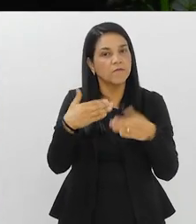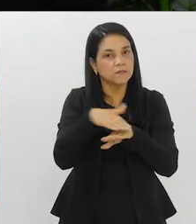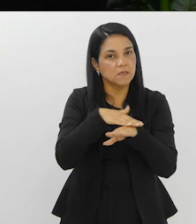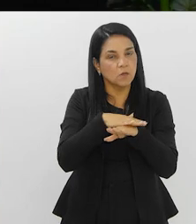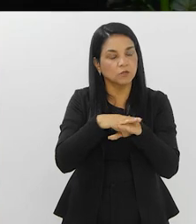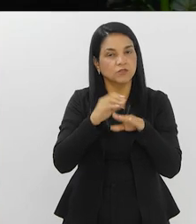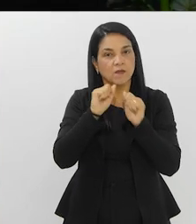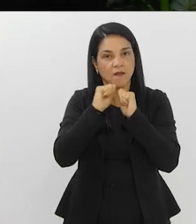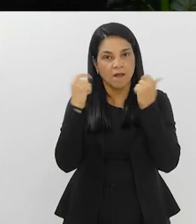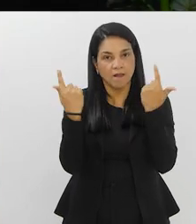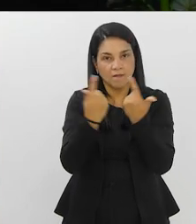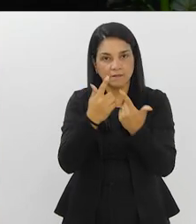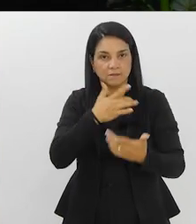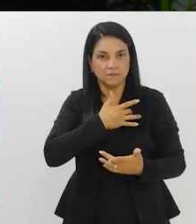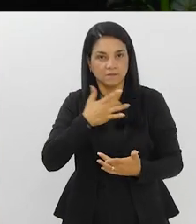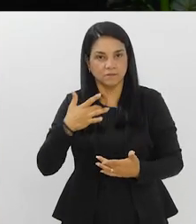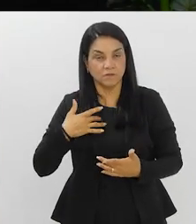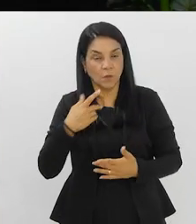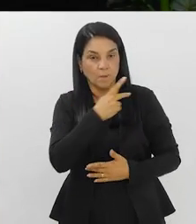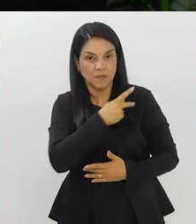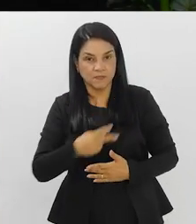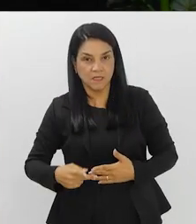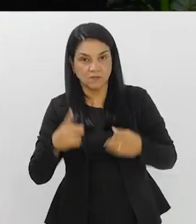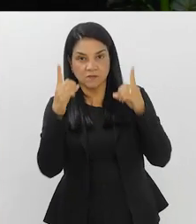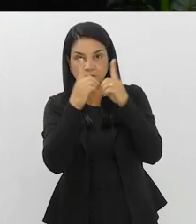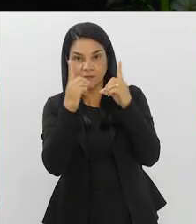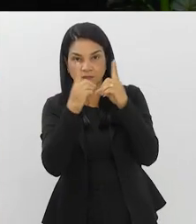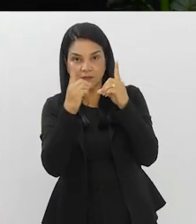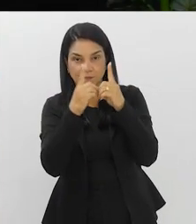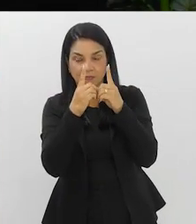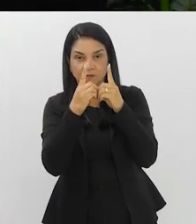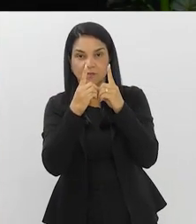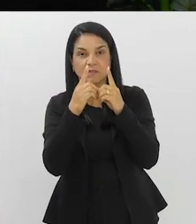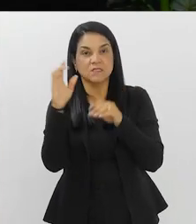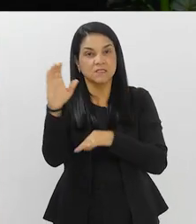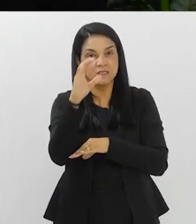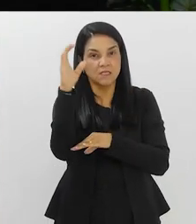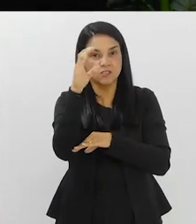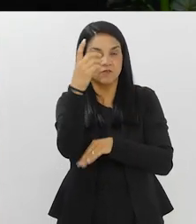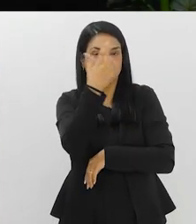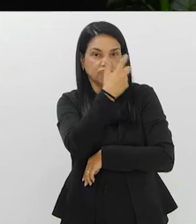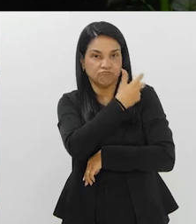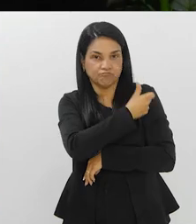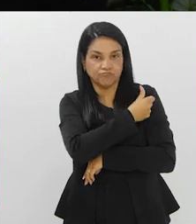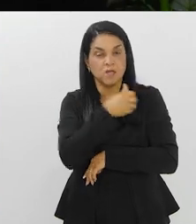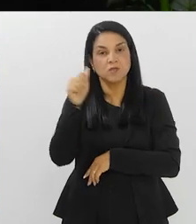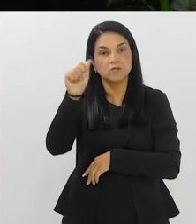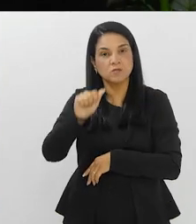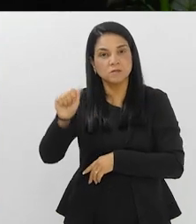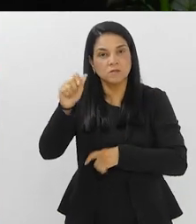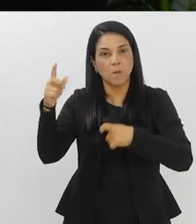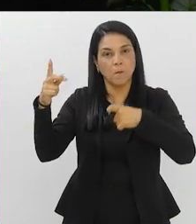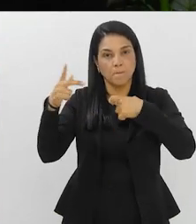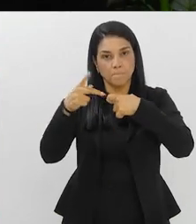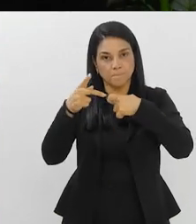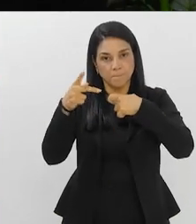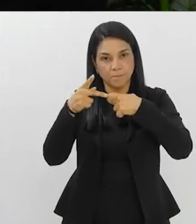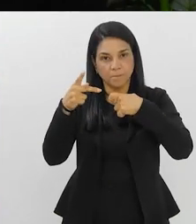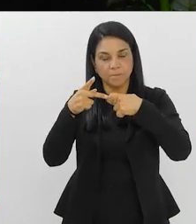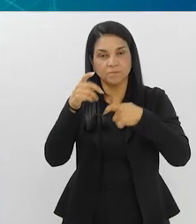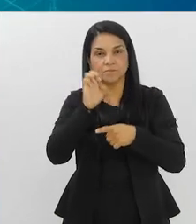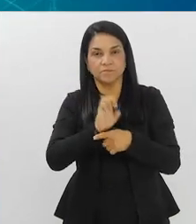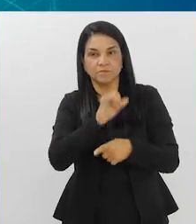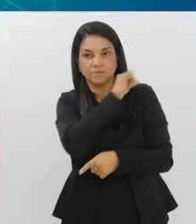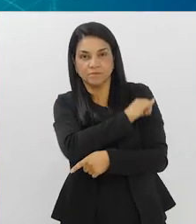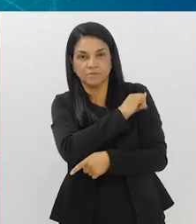no Alerje Saúde de hoje, com a presidente do Departamento Científico de Imunizações, da Sociedade de Pediatria do